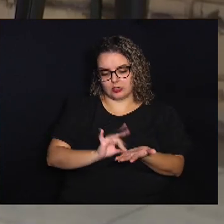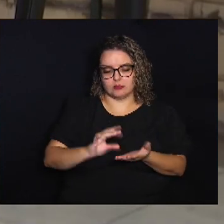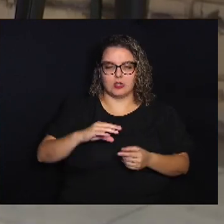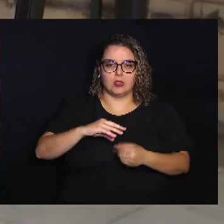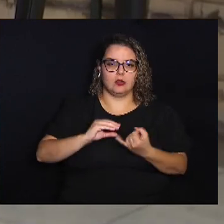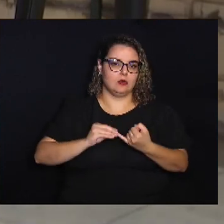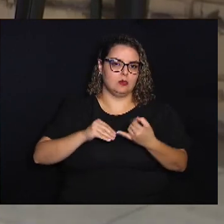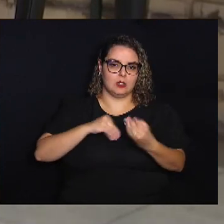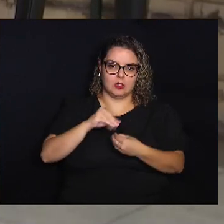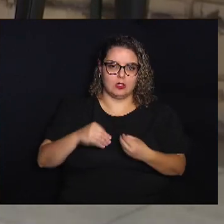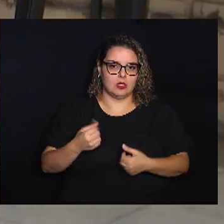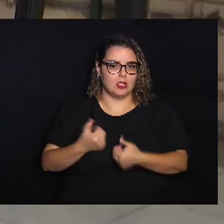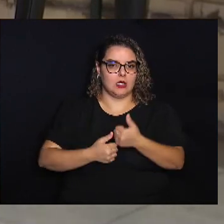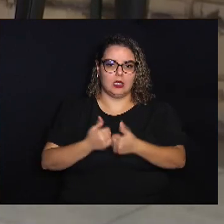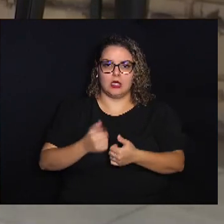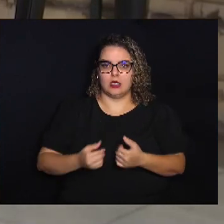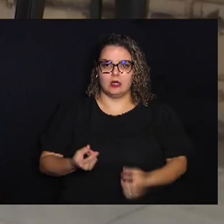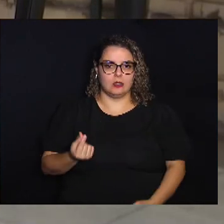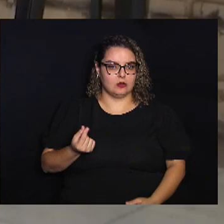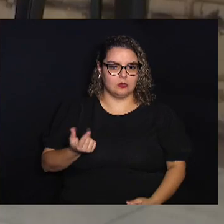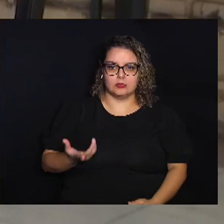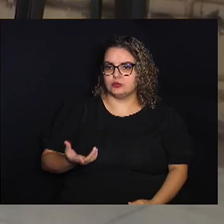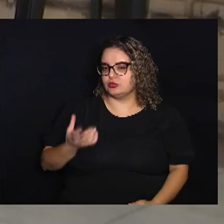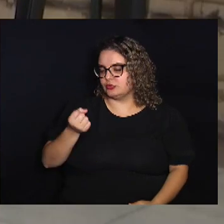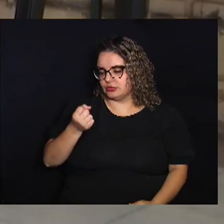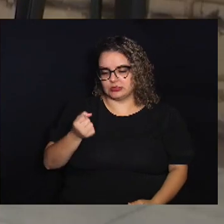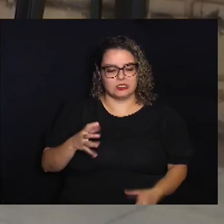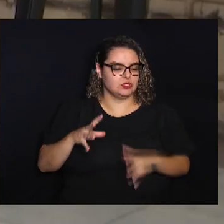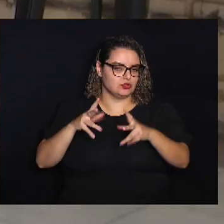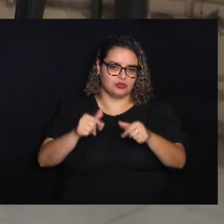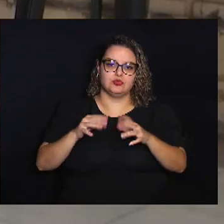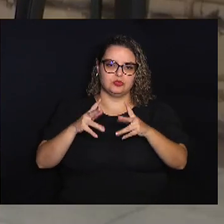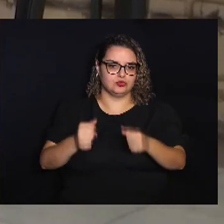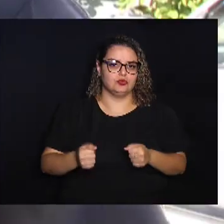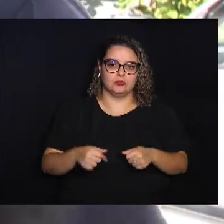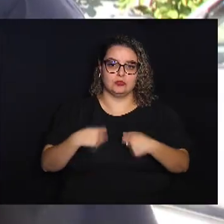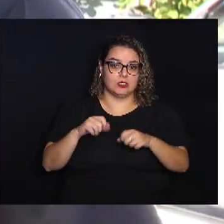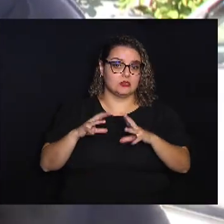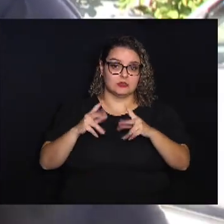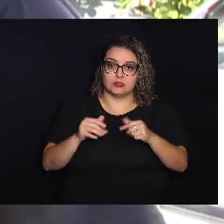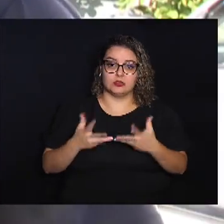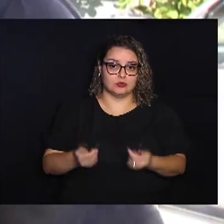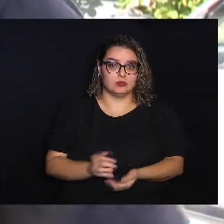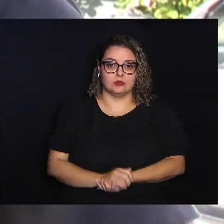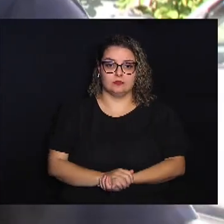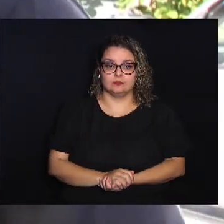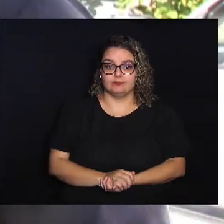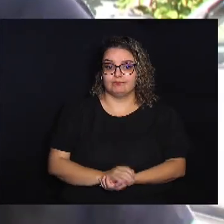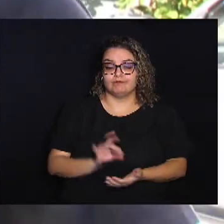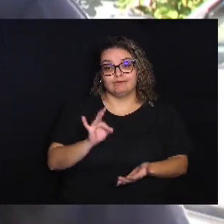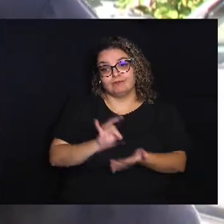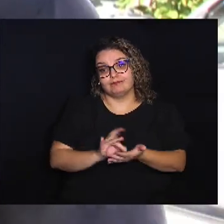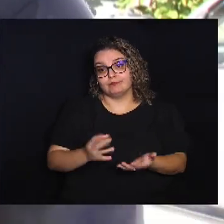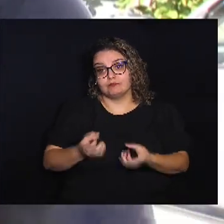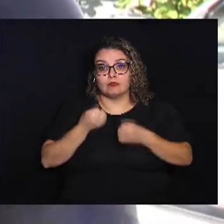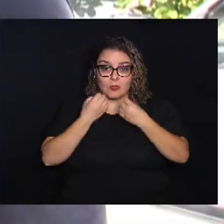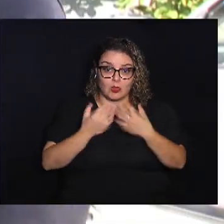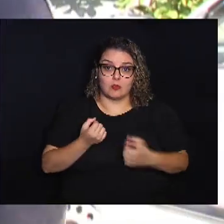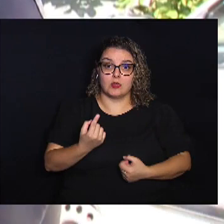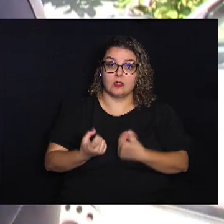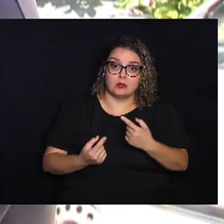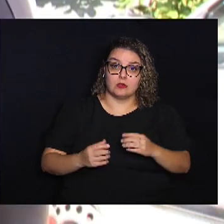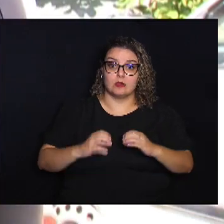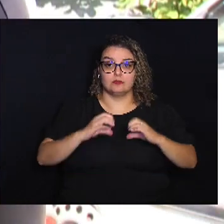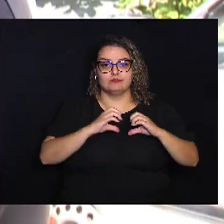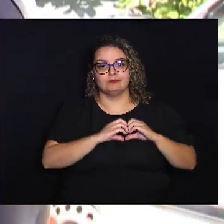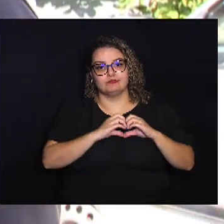leite financeiro Tudo, tudo, tudo Estou precisando de tudo, Fih Sinceramente, seria bom para a gente Se alguém de bom coração